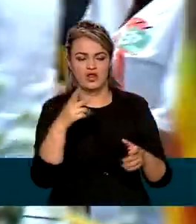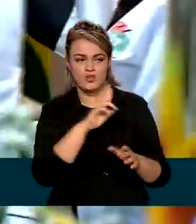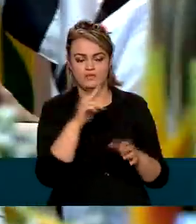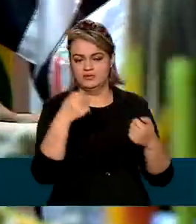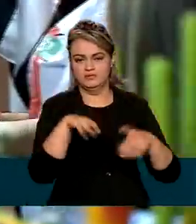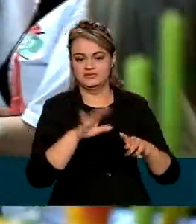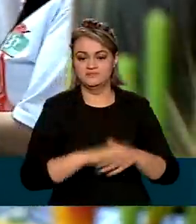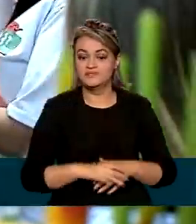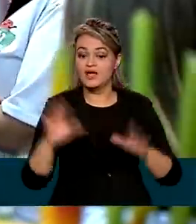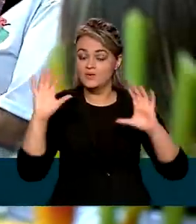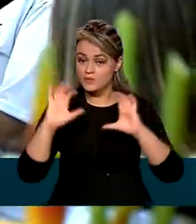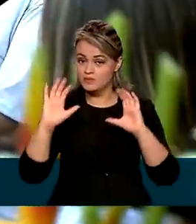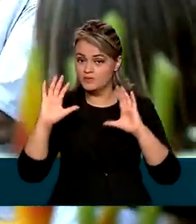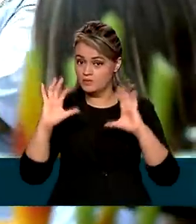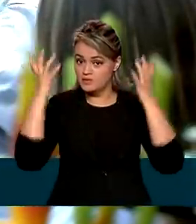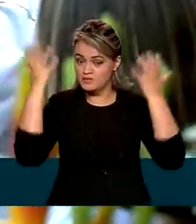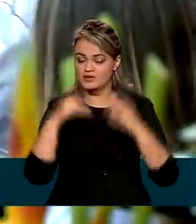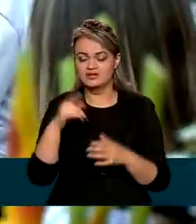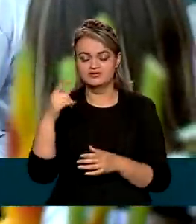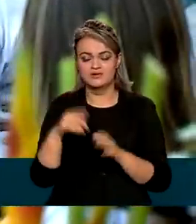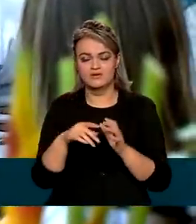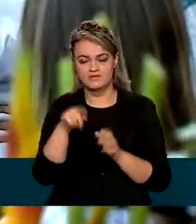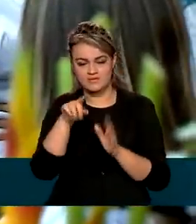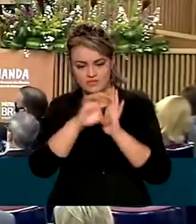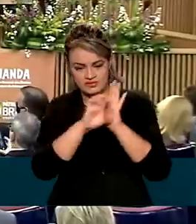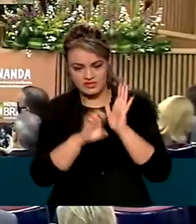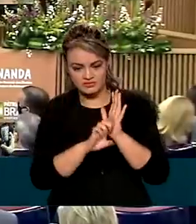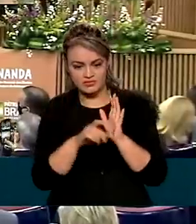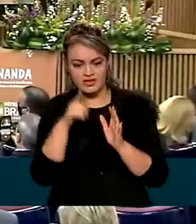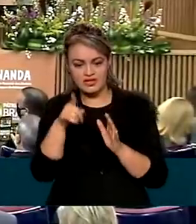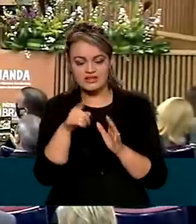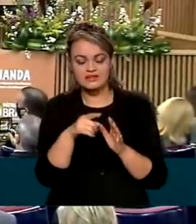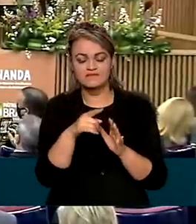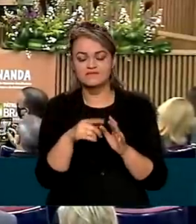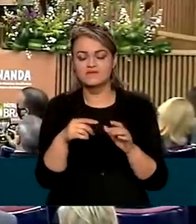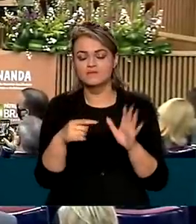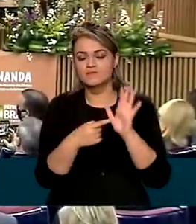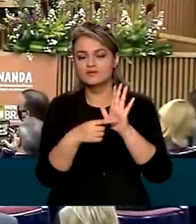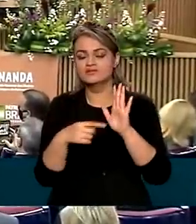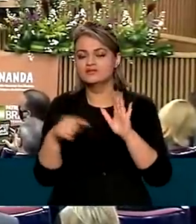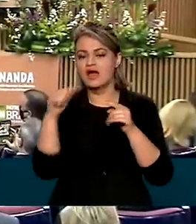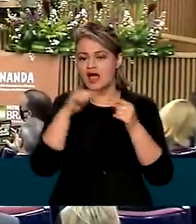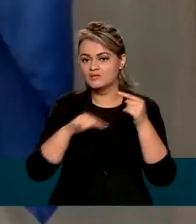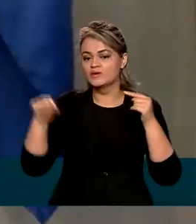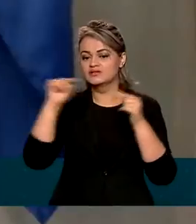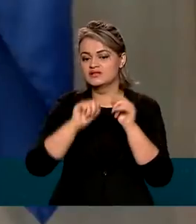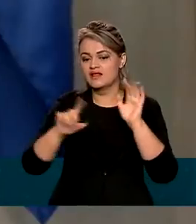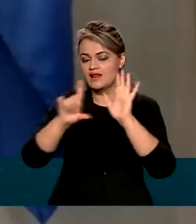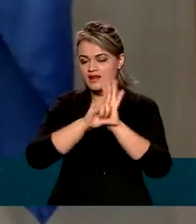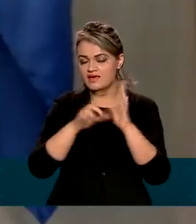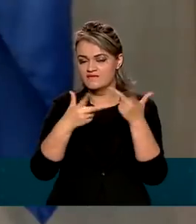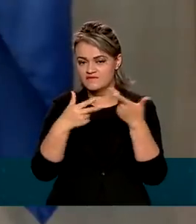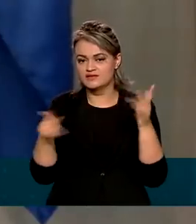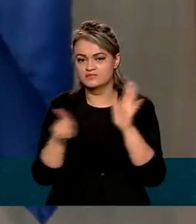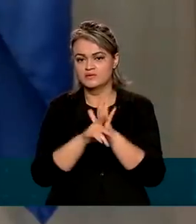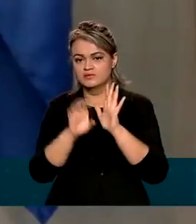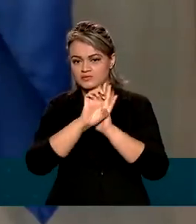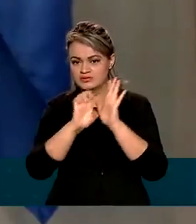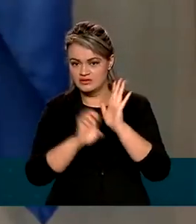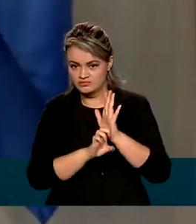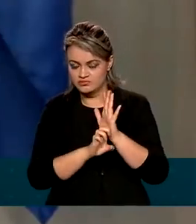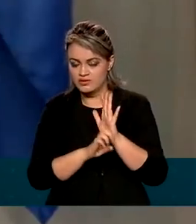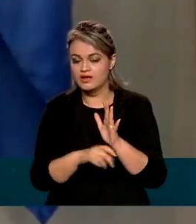comemoração dos 31 anos do ECA, foi lançada uma versão atualizada com um conjunto de leis que formam o Estatuto.